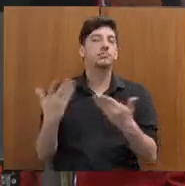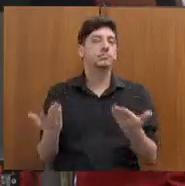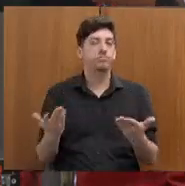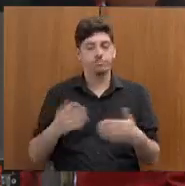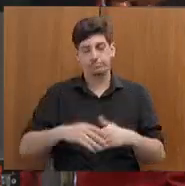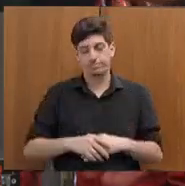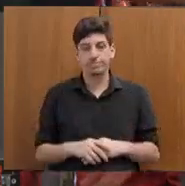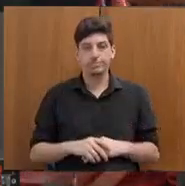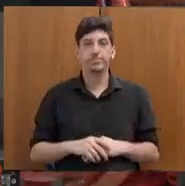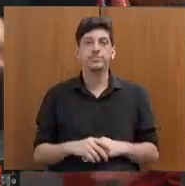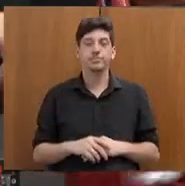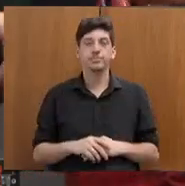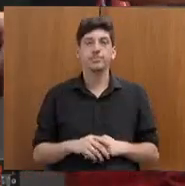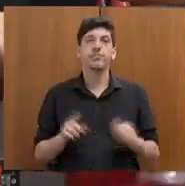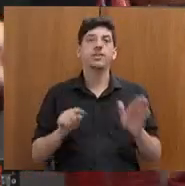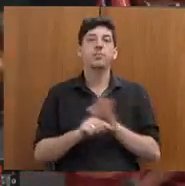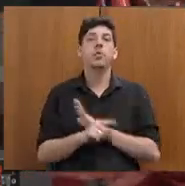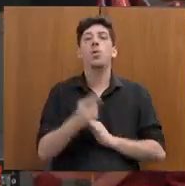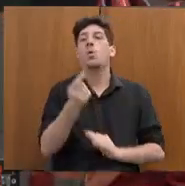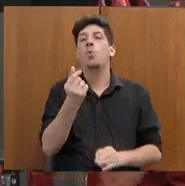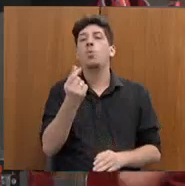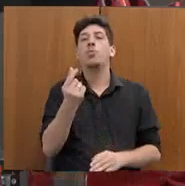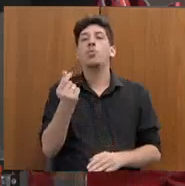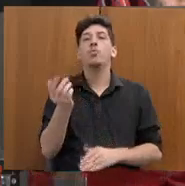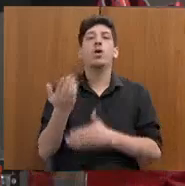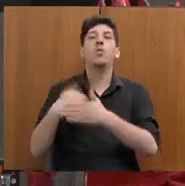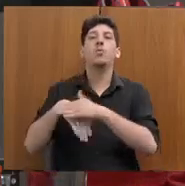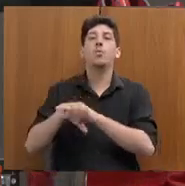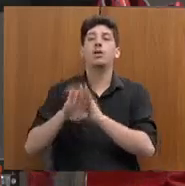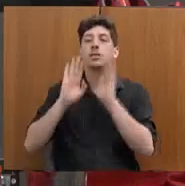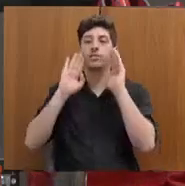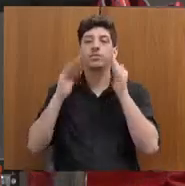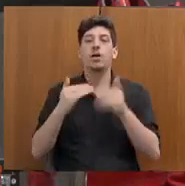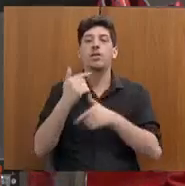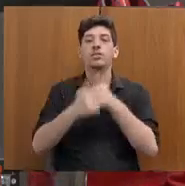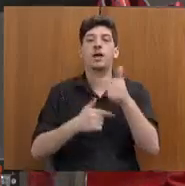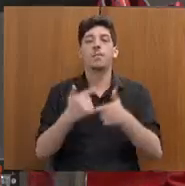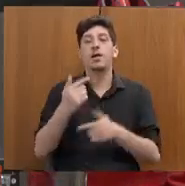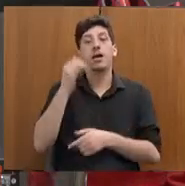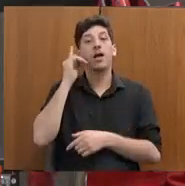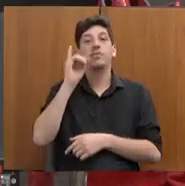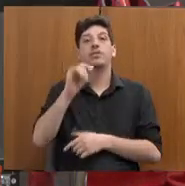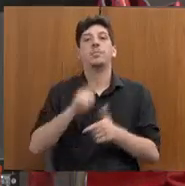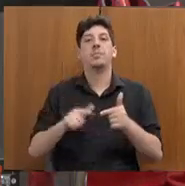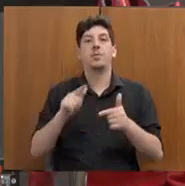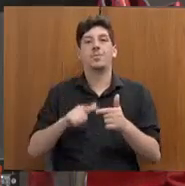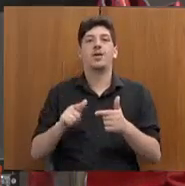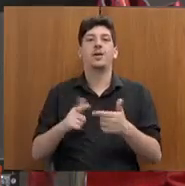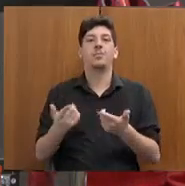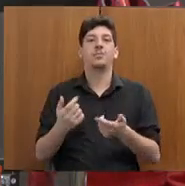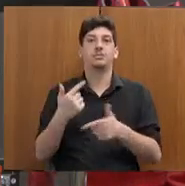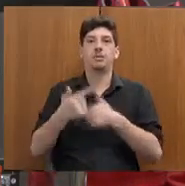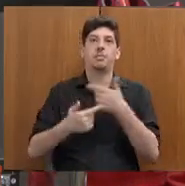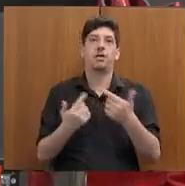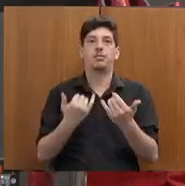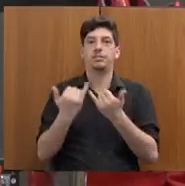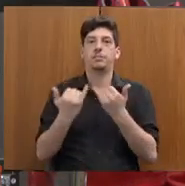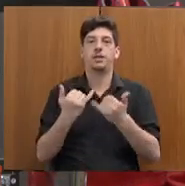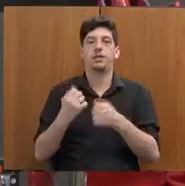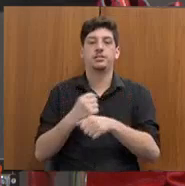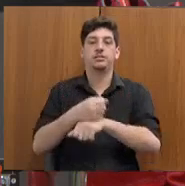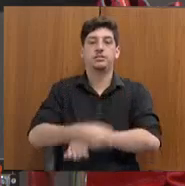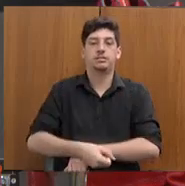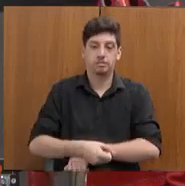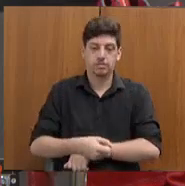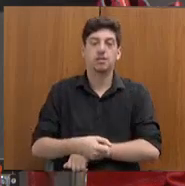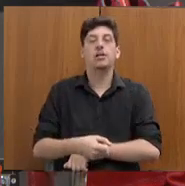Quanto, em termos de recursos, foram reservados para o combate ao trabalho análogo à escravidão nos anos 2019 e 2023? Como que a senhora